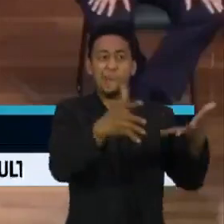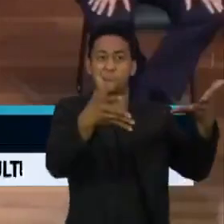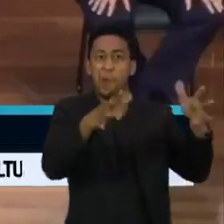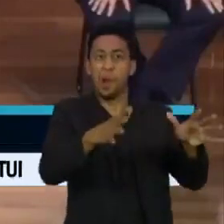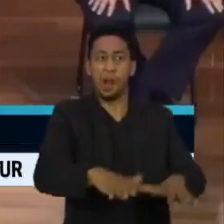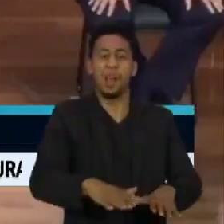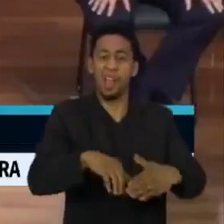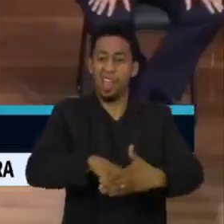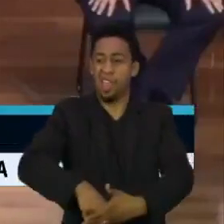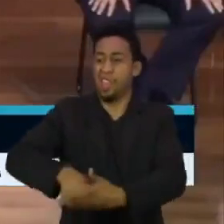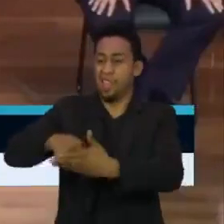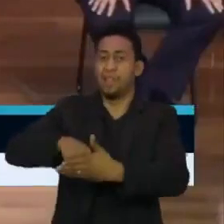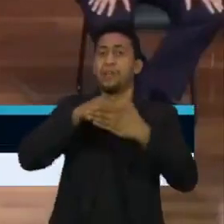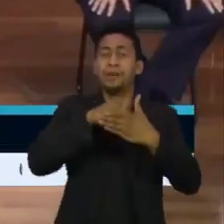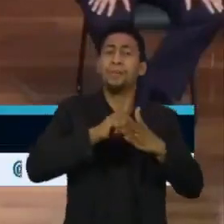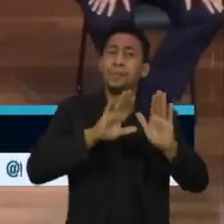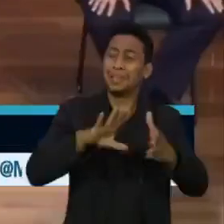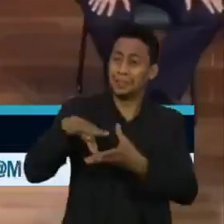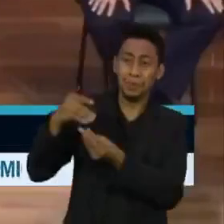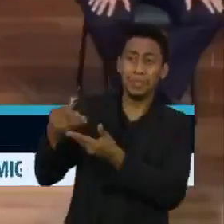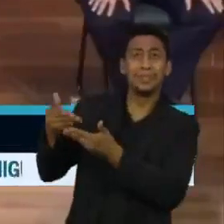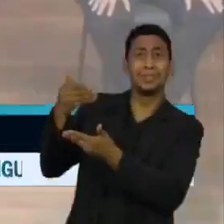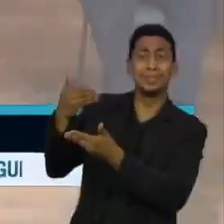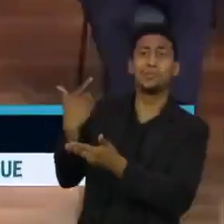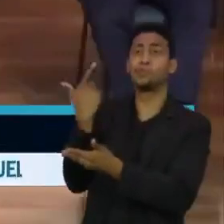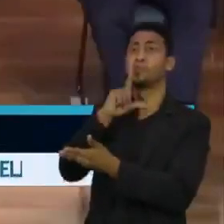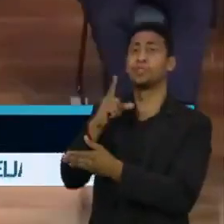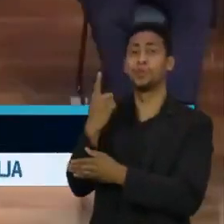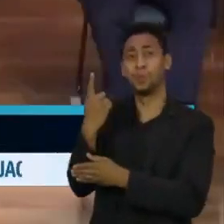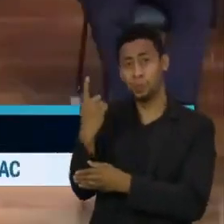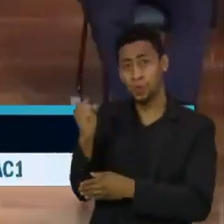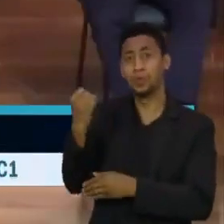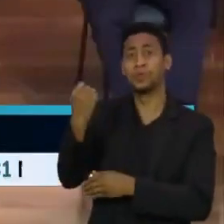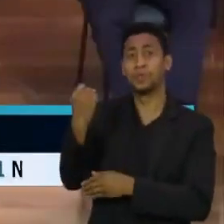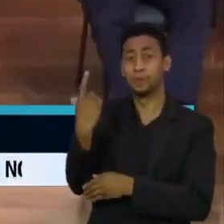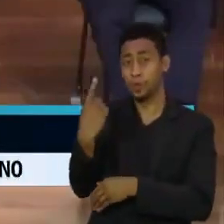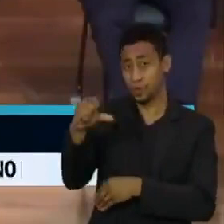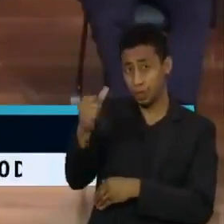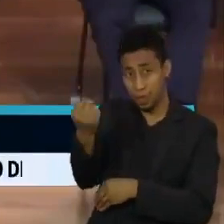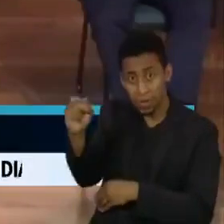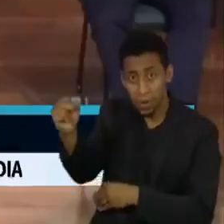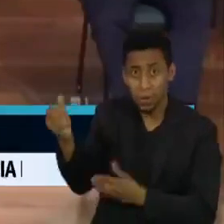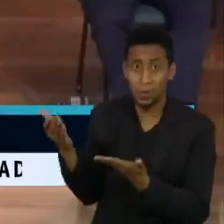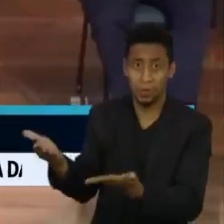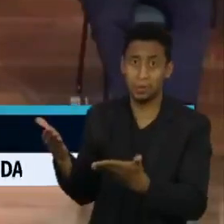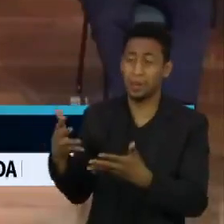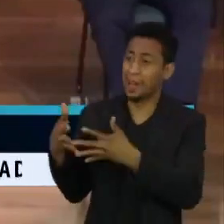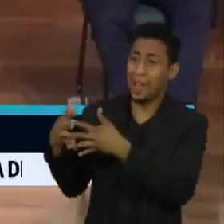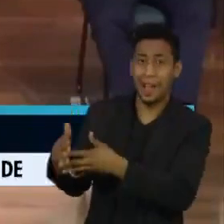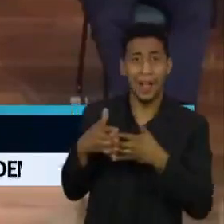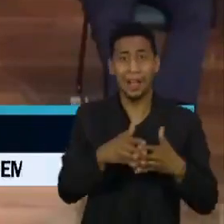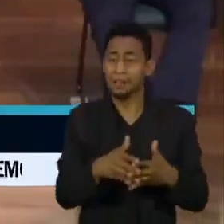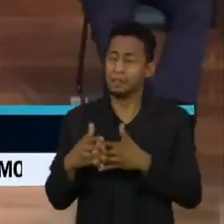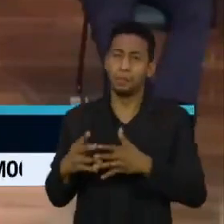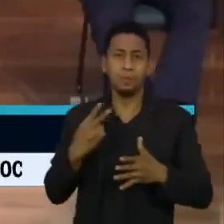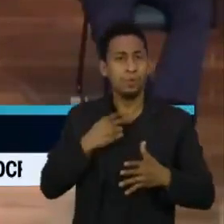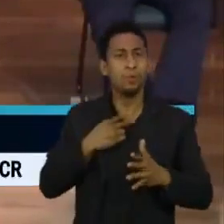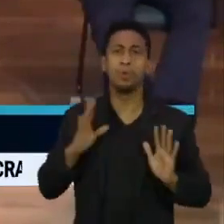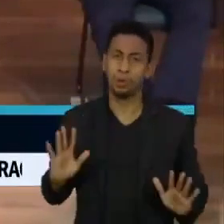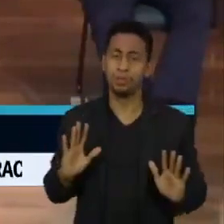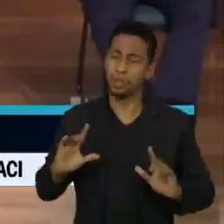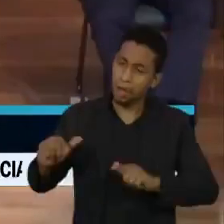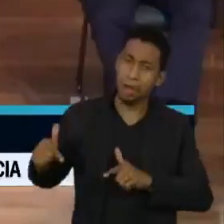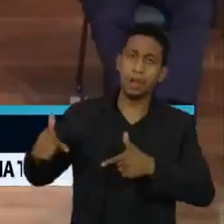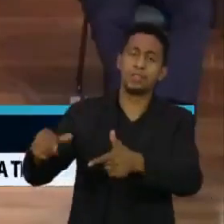restringir aquilo que nós conquistamos em 1988. Não é hora de confundir os nossos desafios. Unidade de